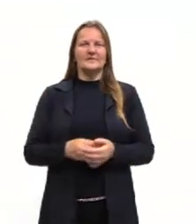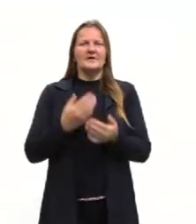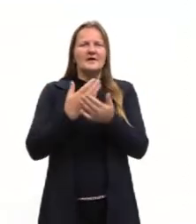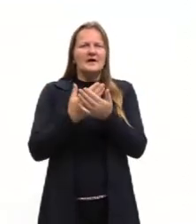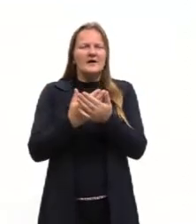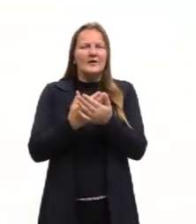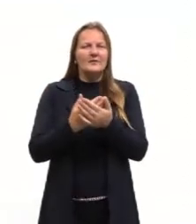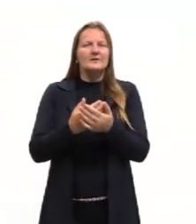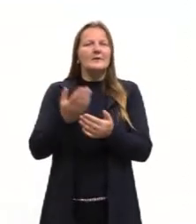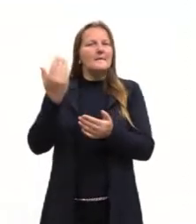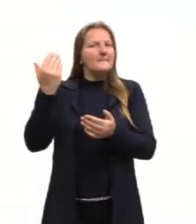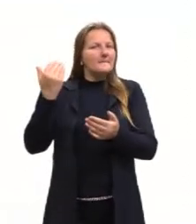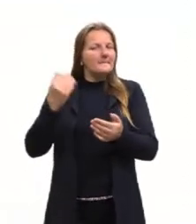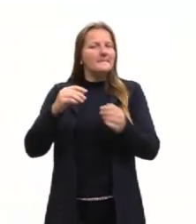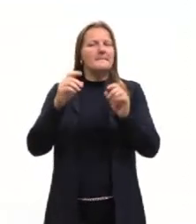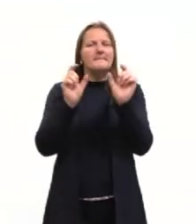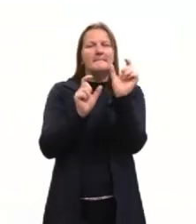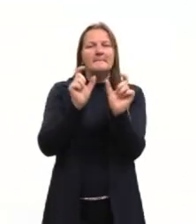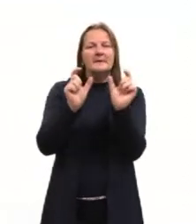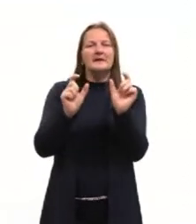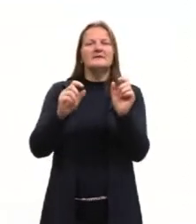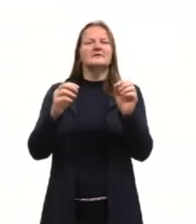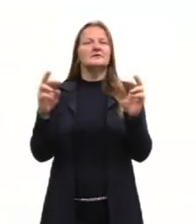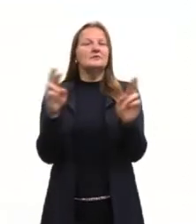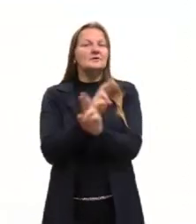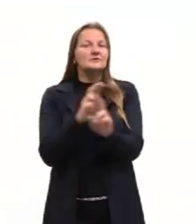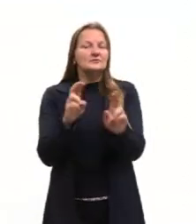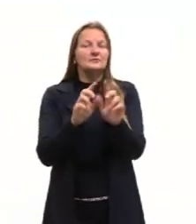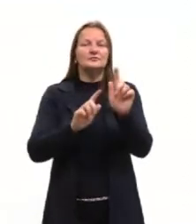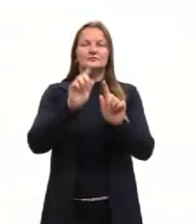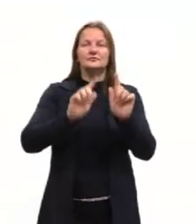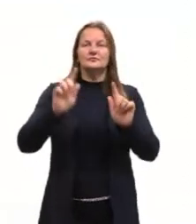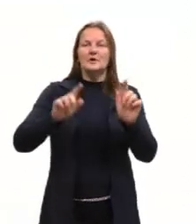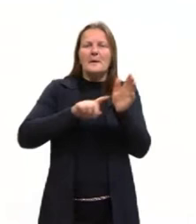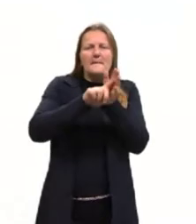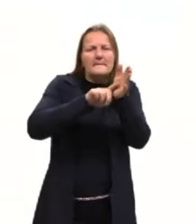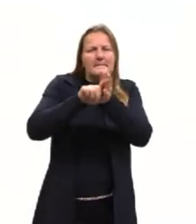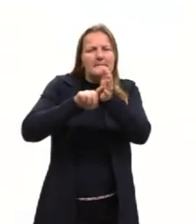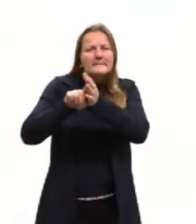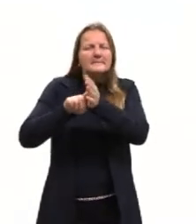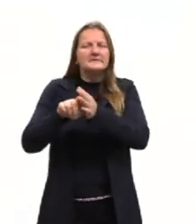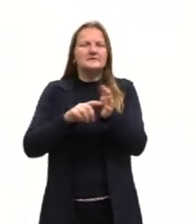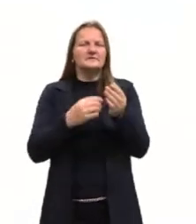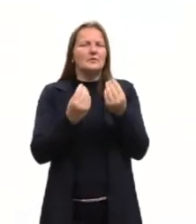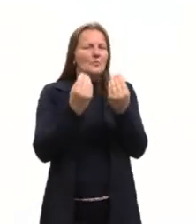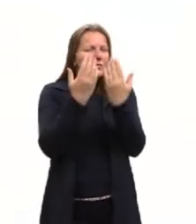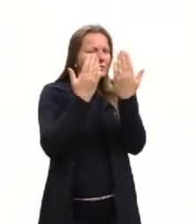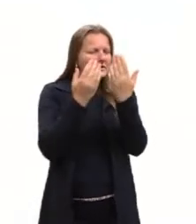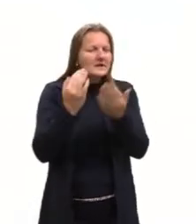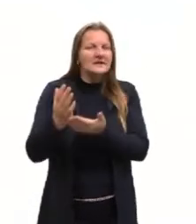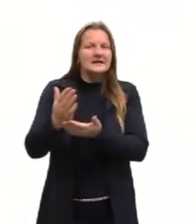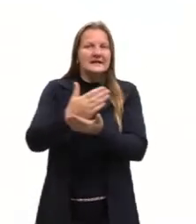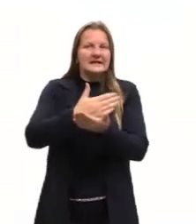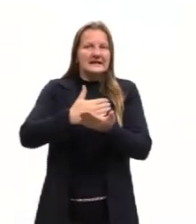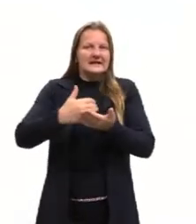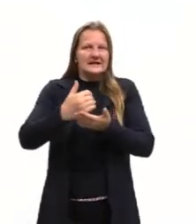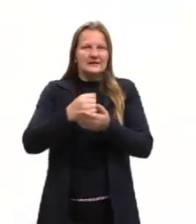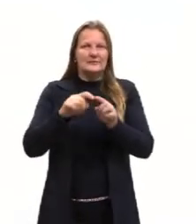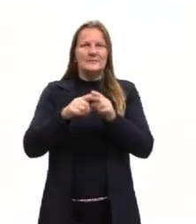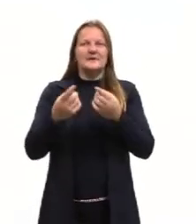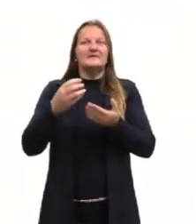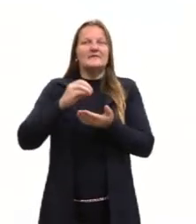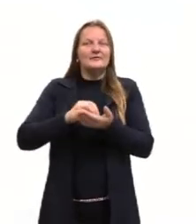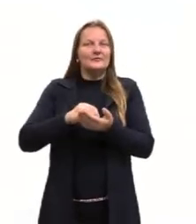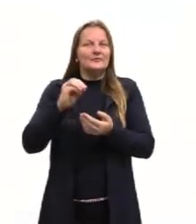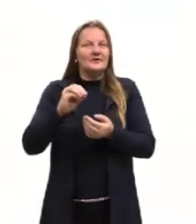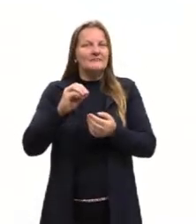vários termos relacionados à estatística, né, com as pesquisas, análise de dados, mas faltou a